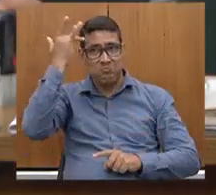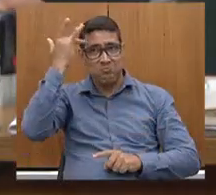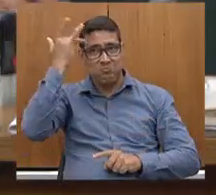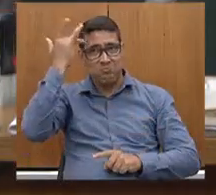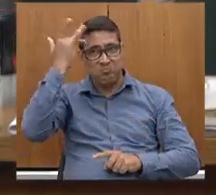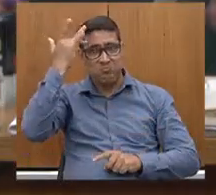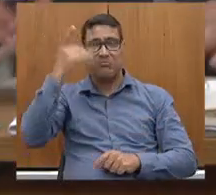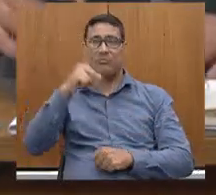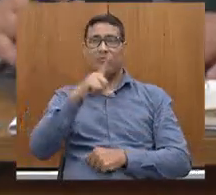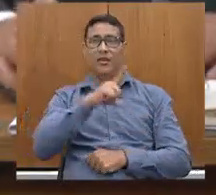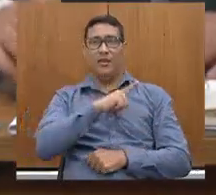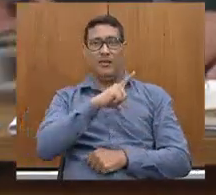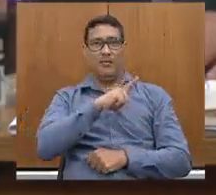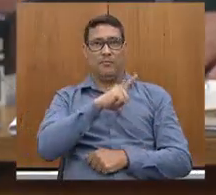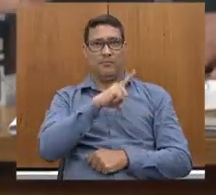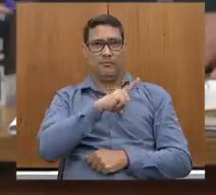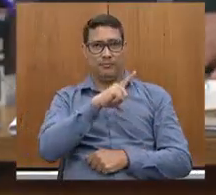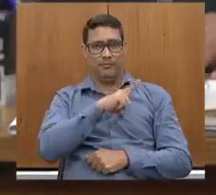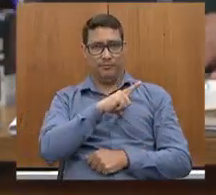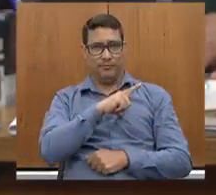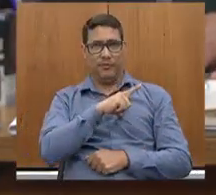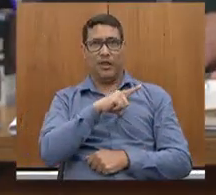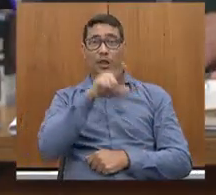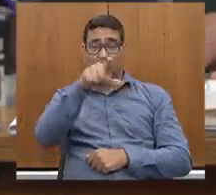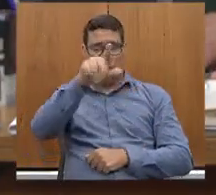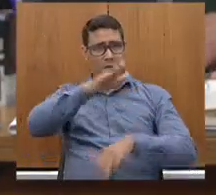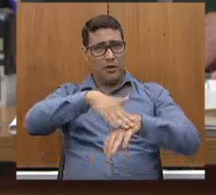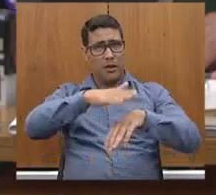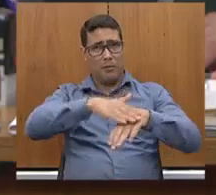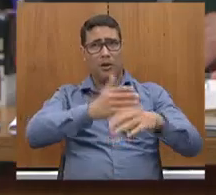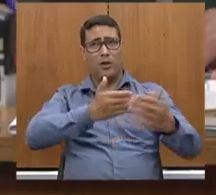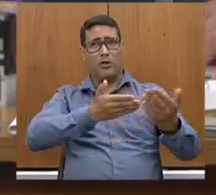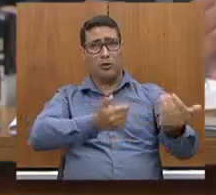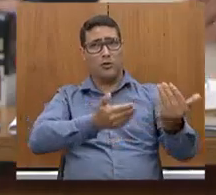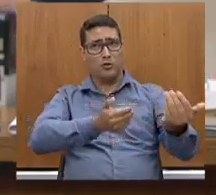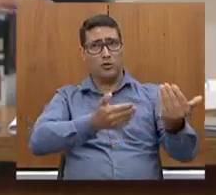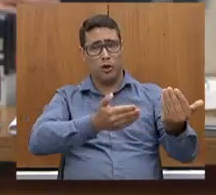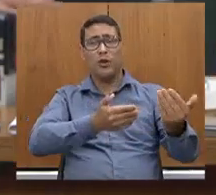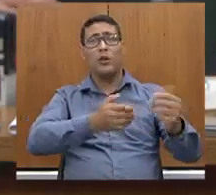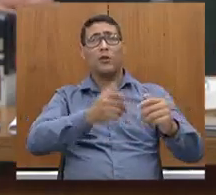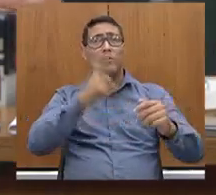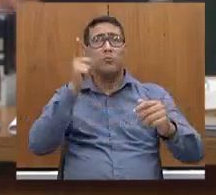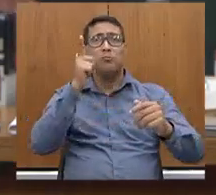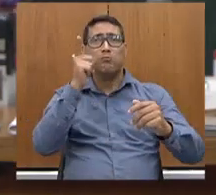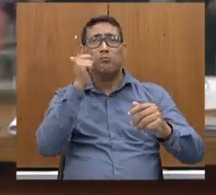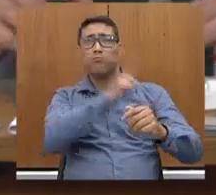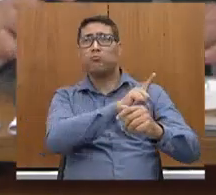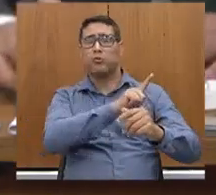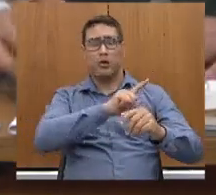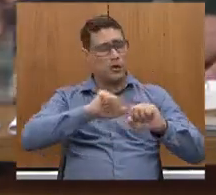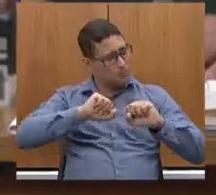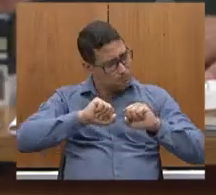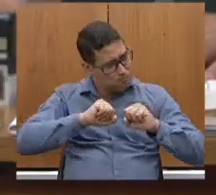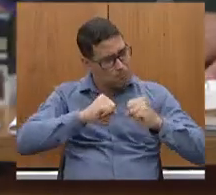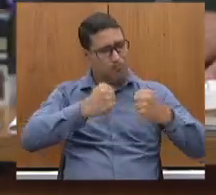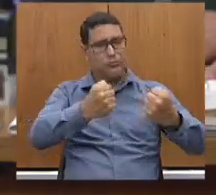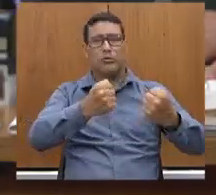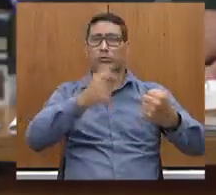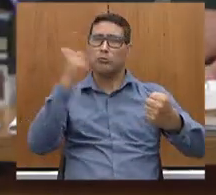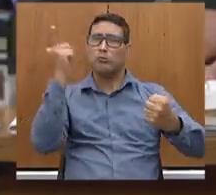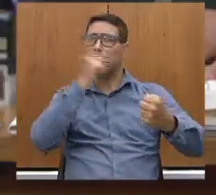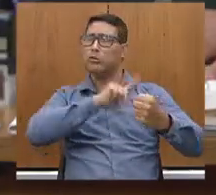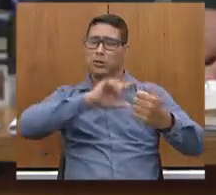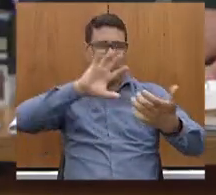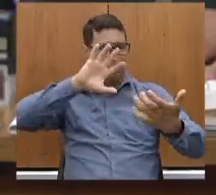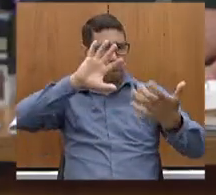pela credibilidade que você, com a sua juventude, conseguiu colocar nos mineiros, conseguiu fazer a